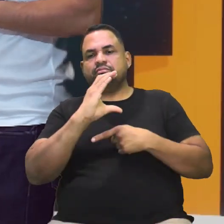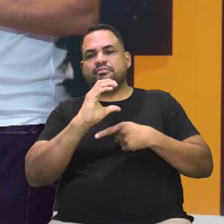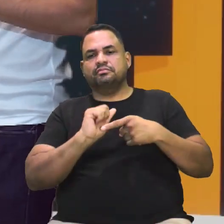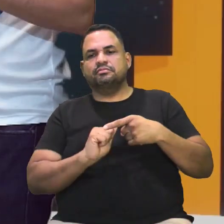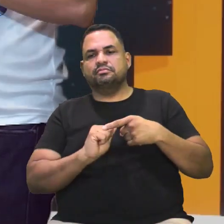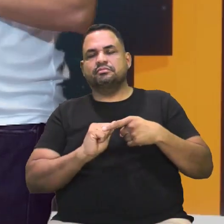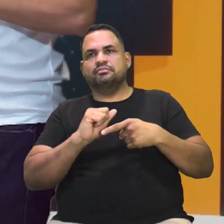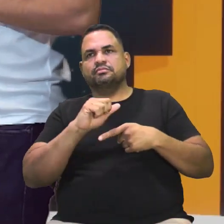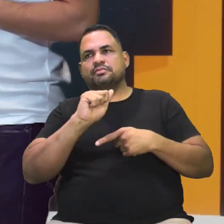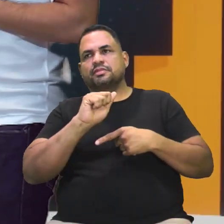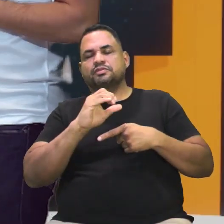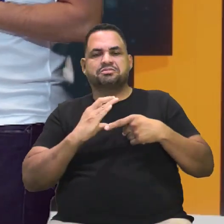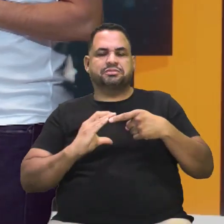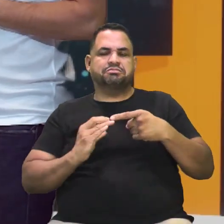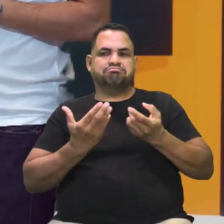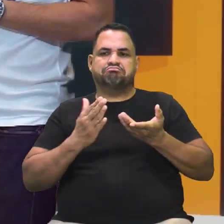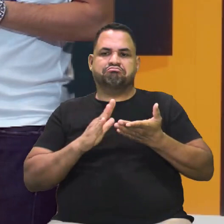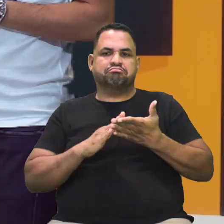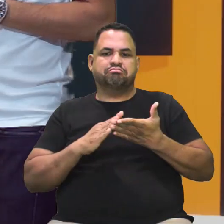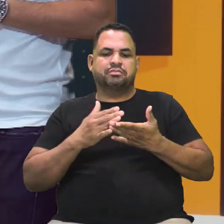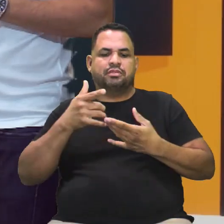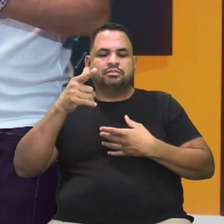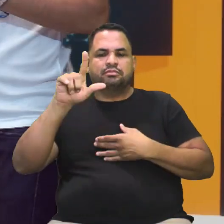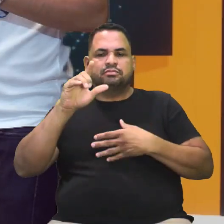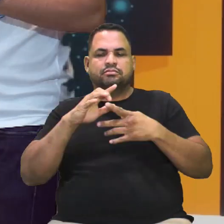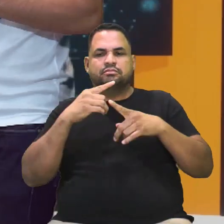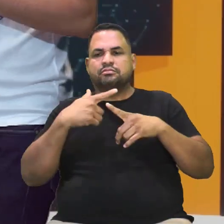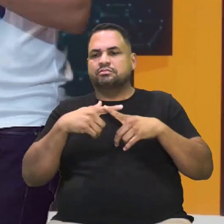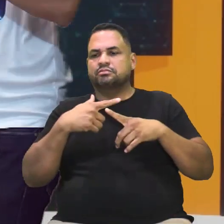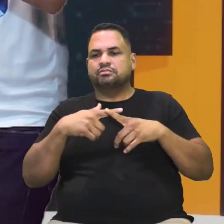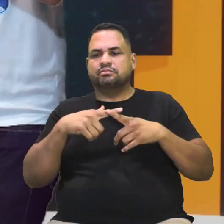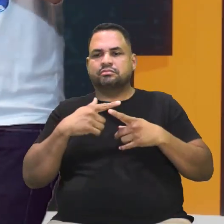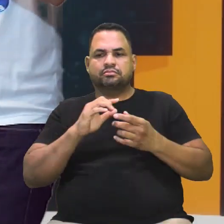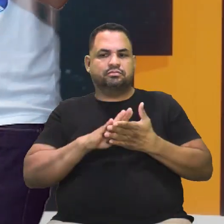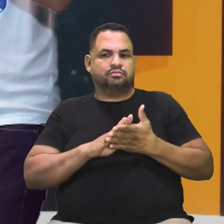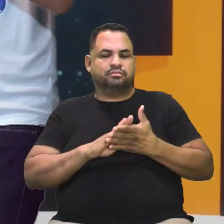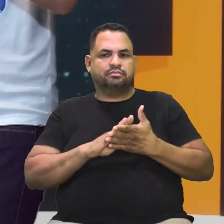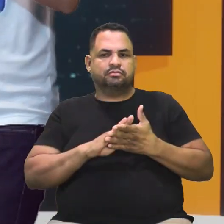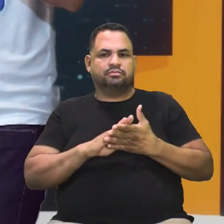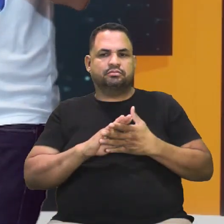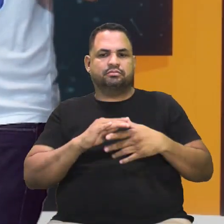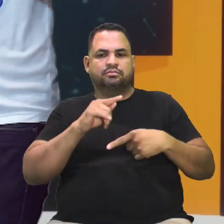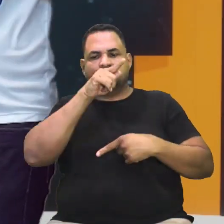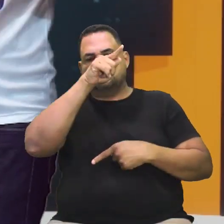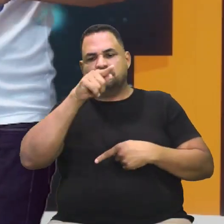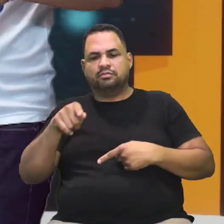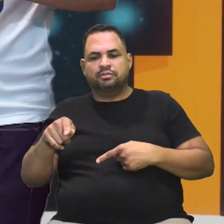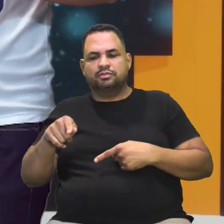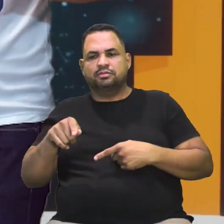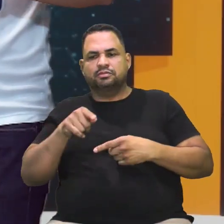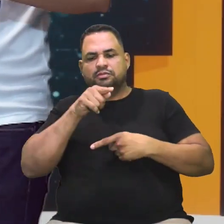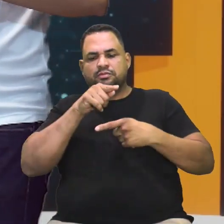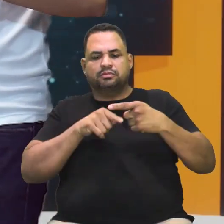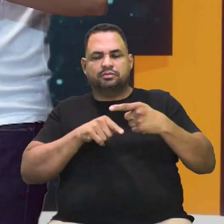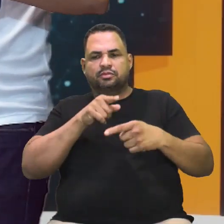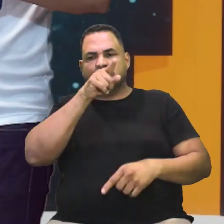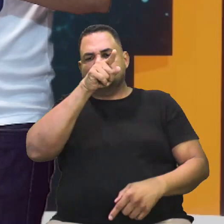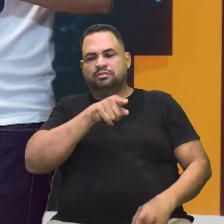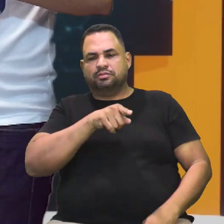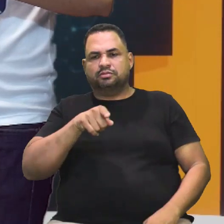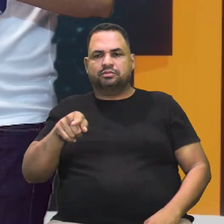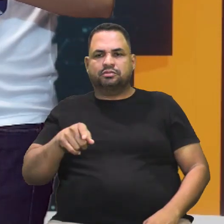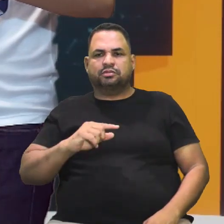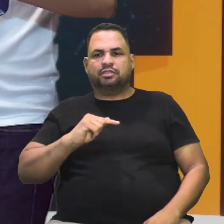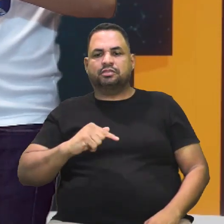ou é A sobre C? Porque lá na outra, eu lembro que era... Porque a excentricidade é a hipotenusa dividido pelo cateto que está